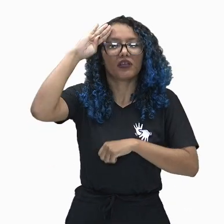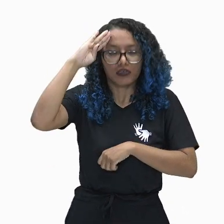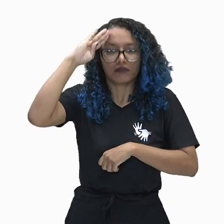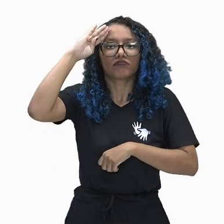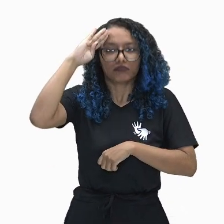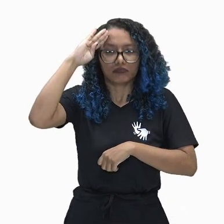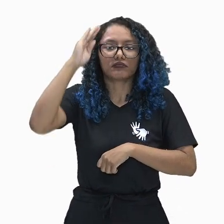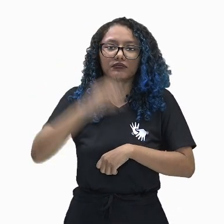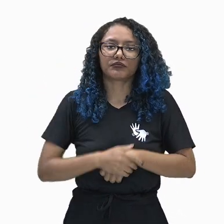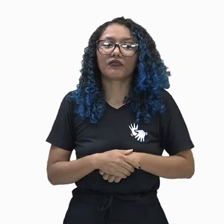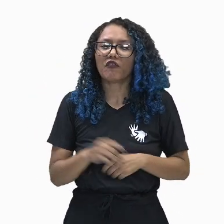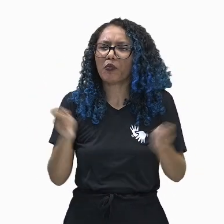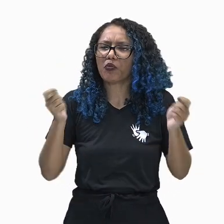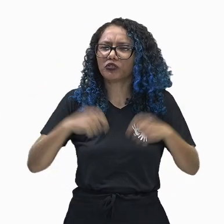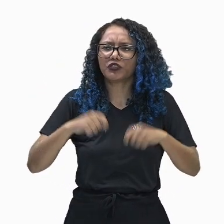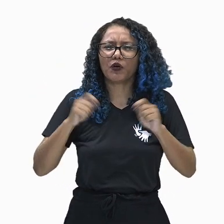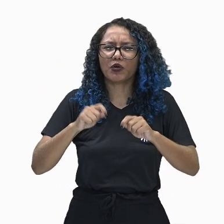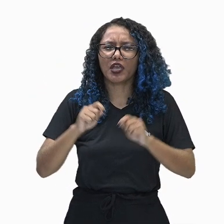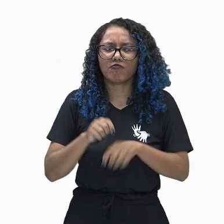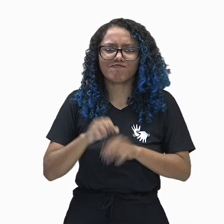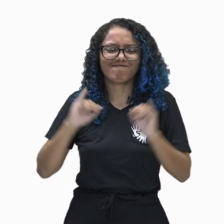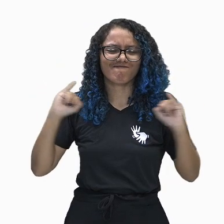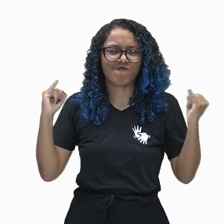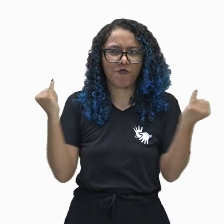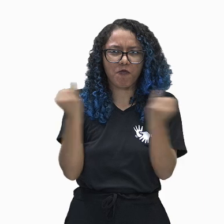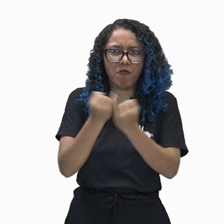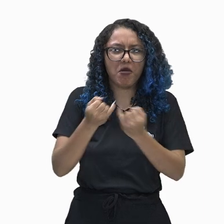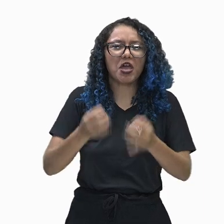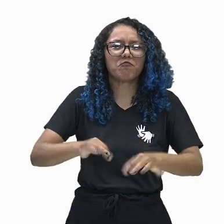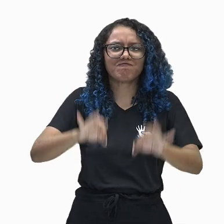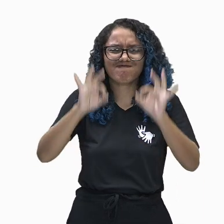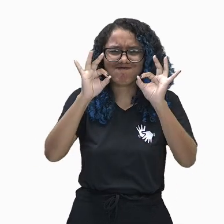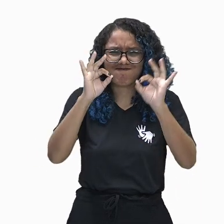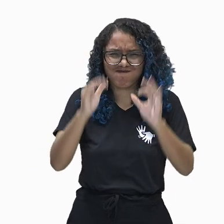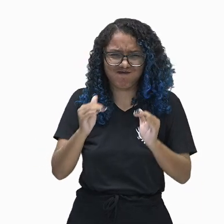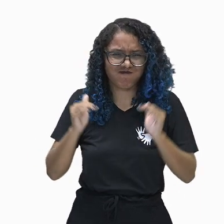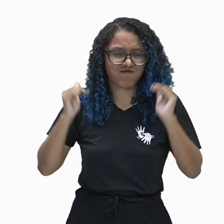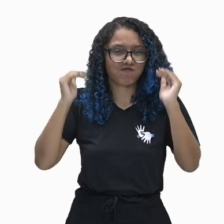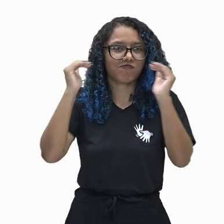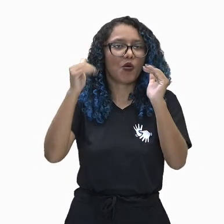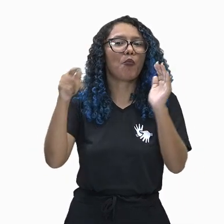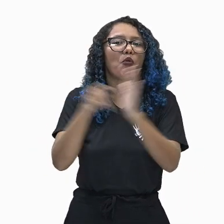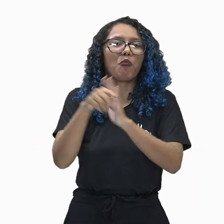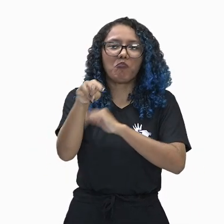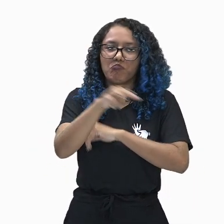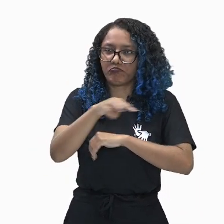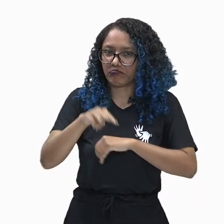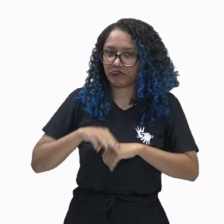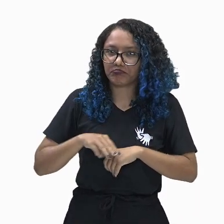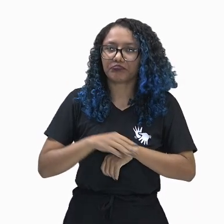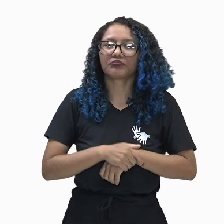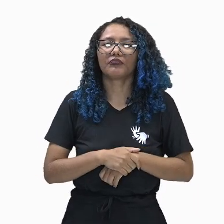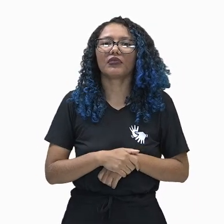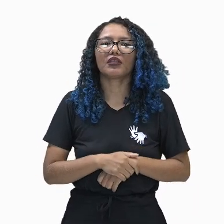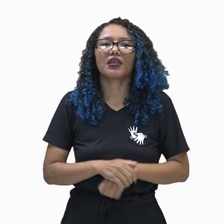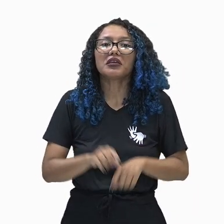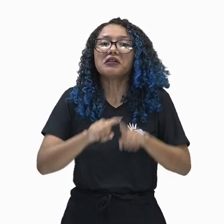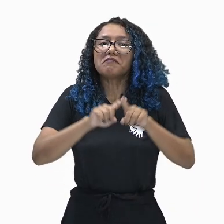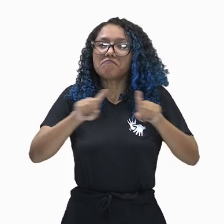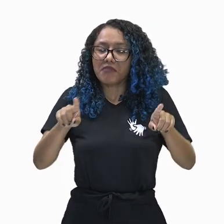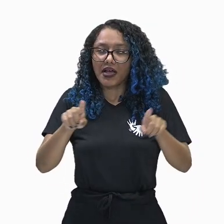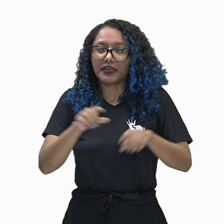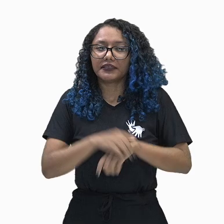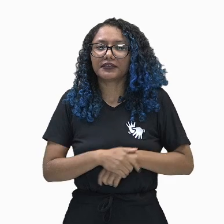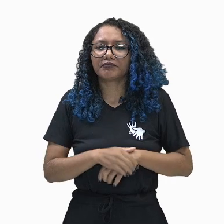formar um dos maiores impérios da Mesopotâmia. Embora as campanhas tivessem mais o caráter de